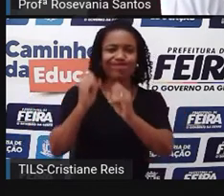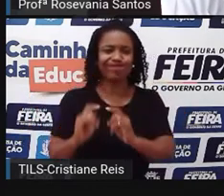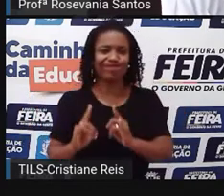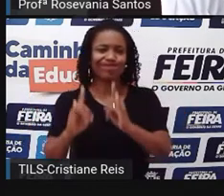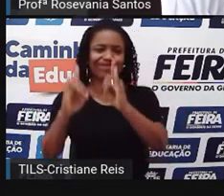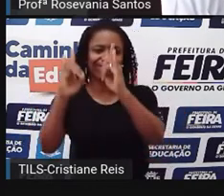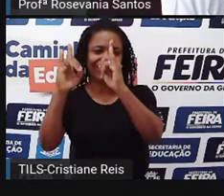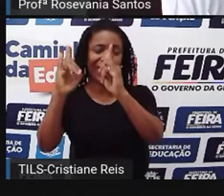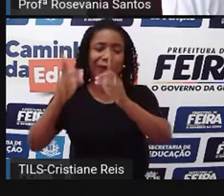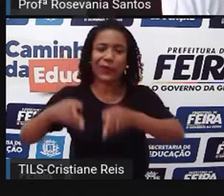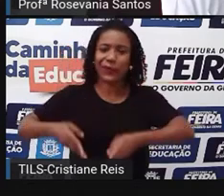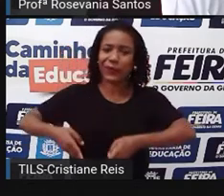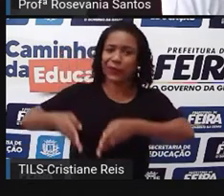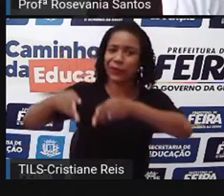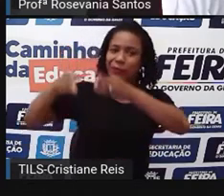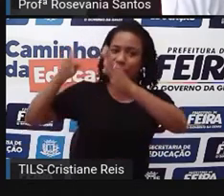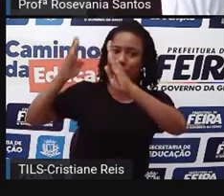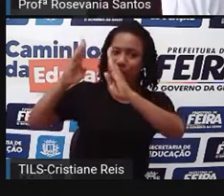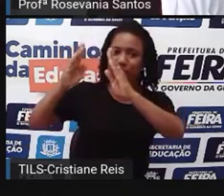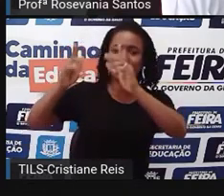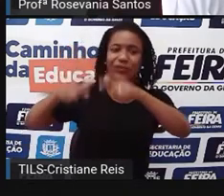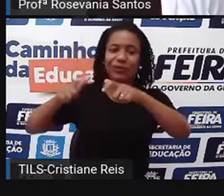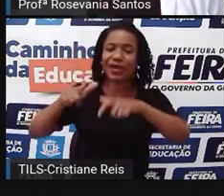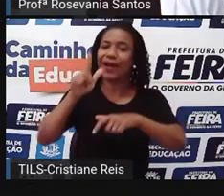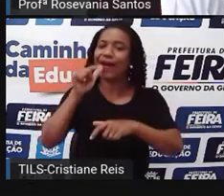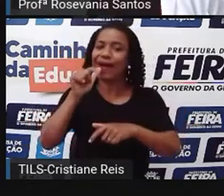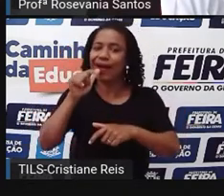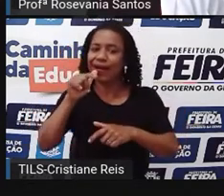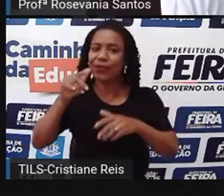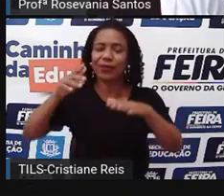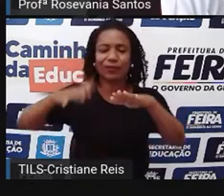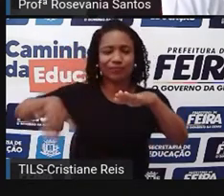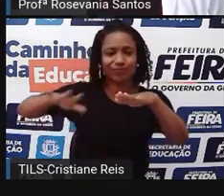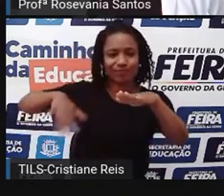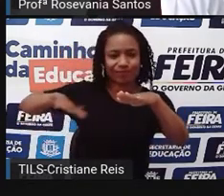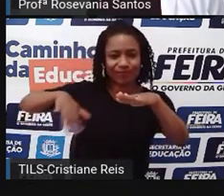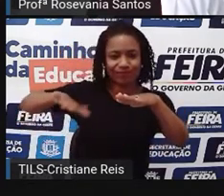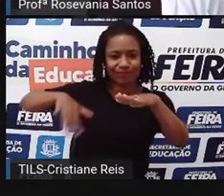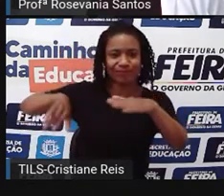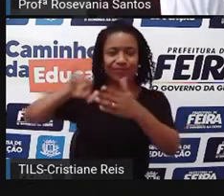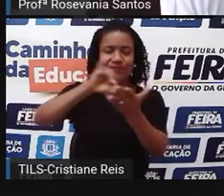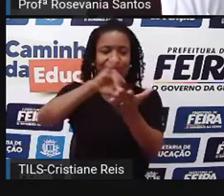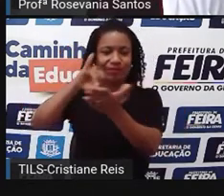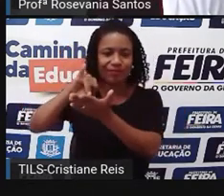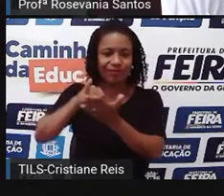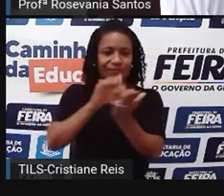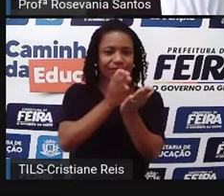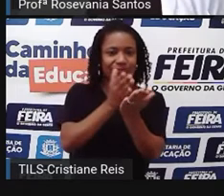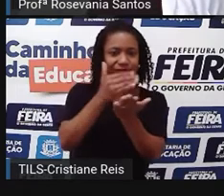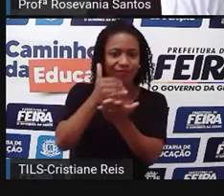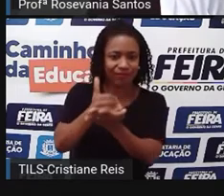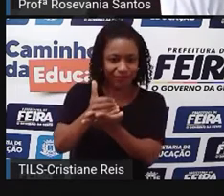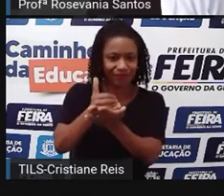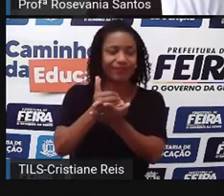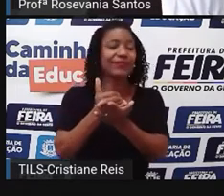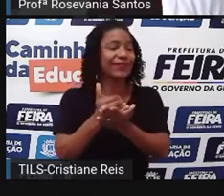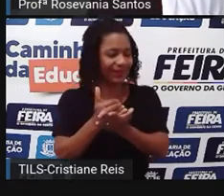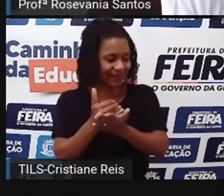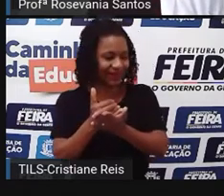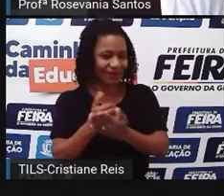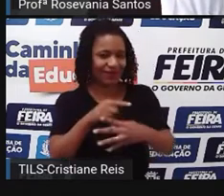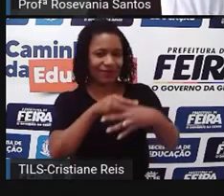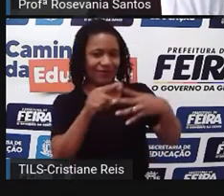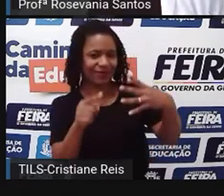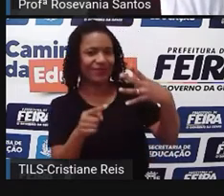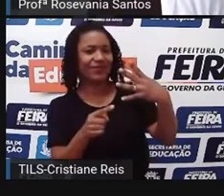estarem aqui no litoral por conta das principais capitais. Então é dividido em quatro regiões, ou